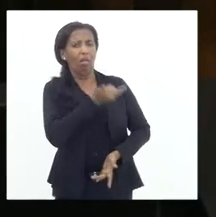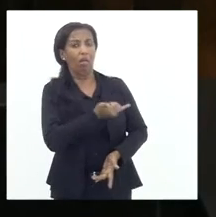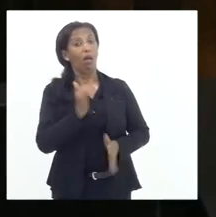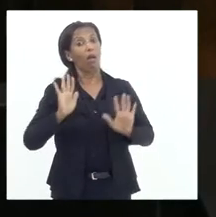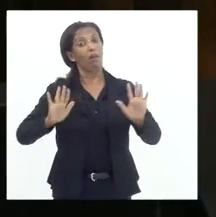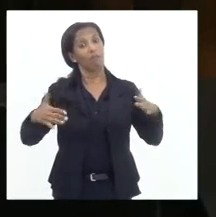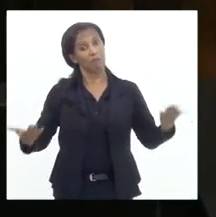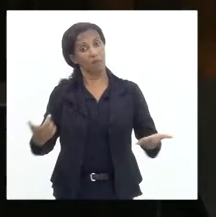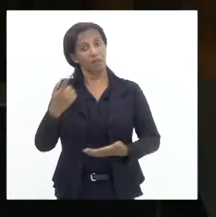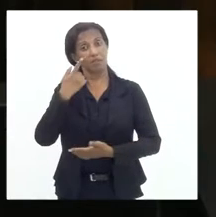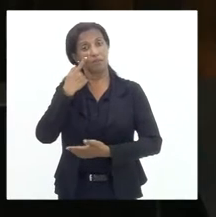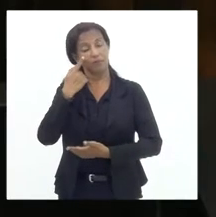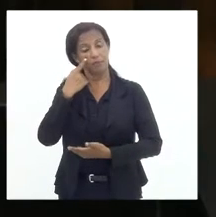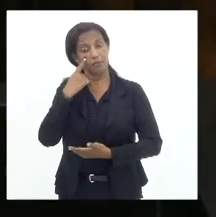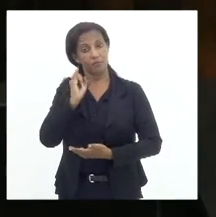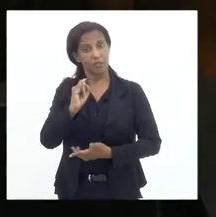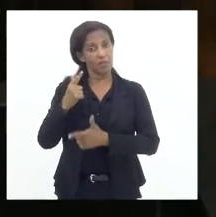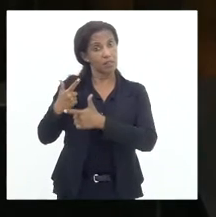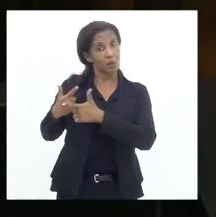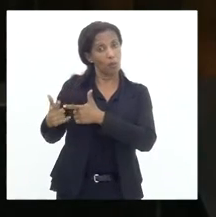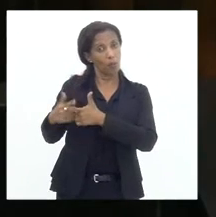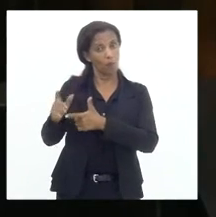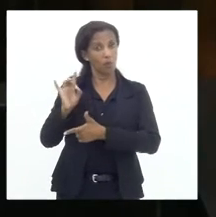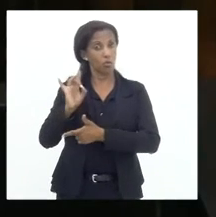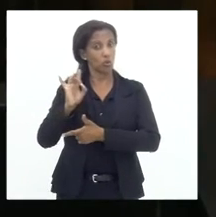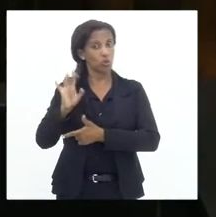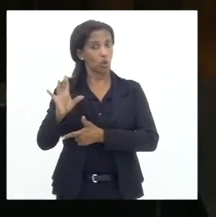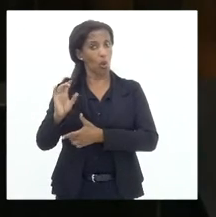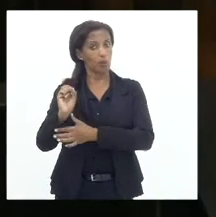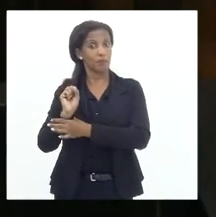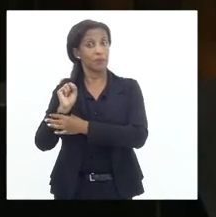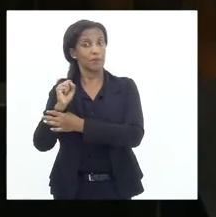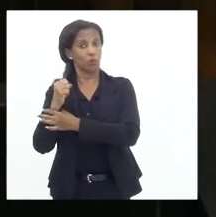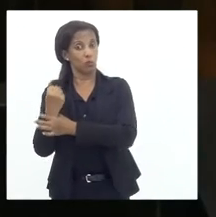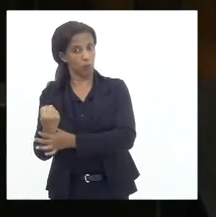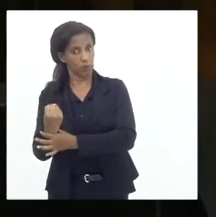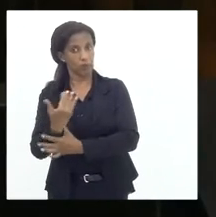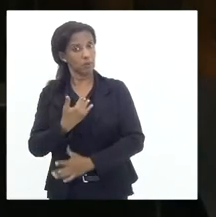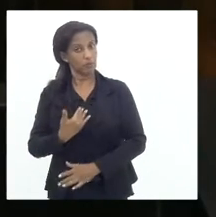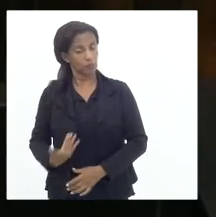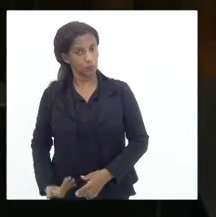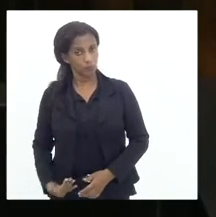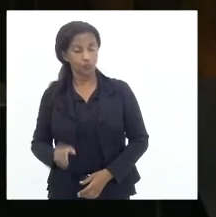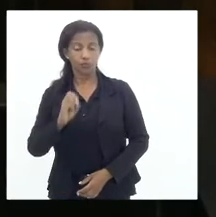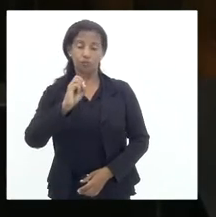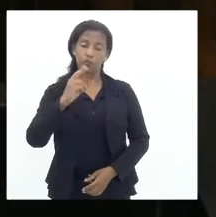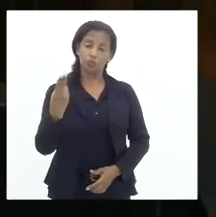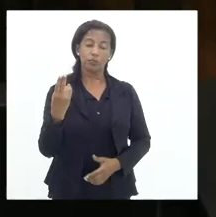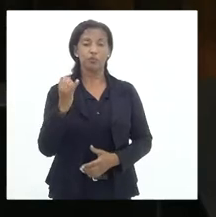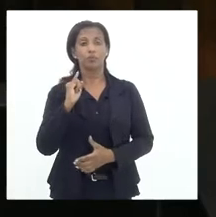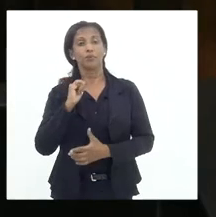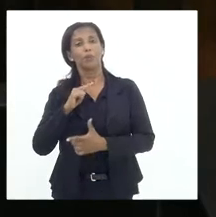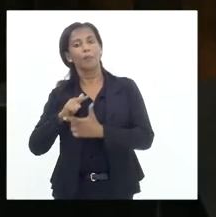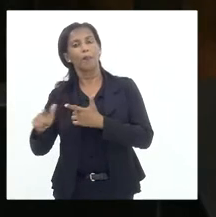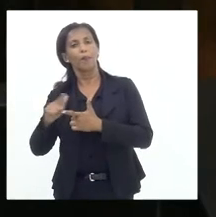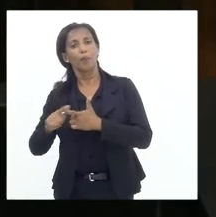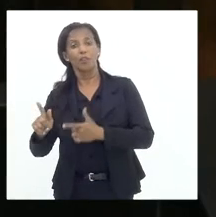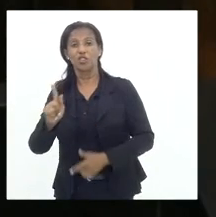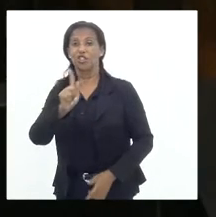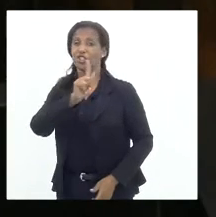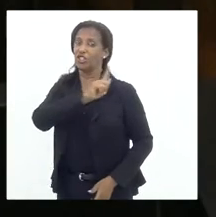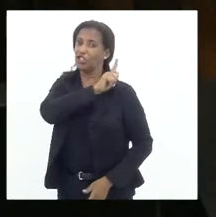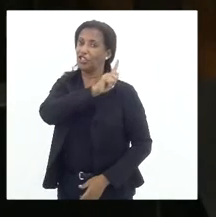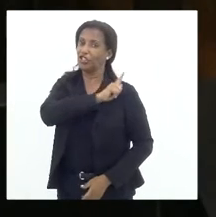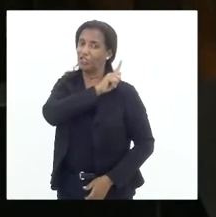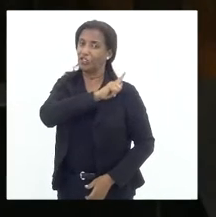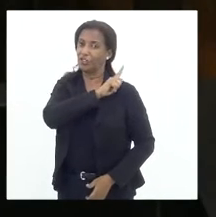ver se realmente o problema é só de segurança pública ou se há um problema de gestão